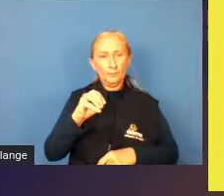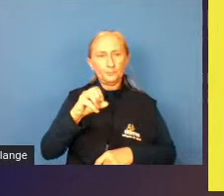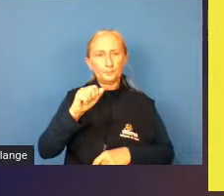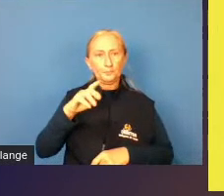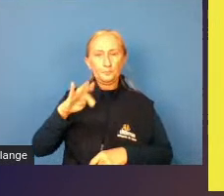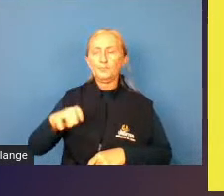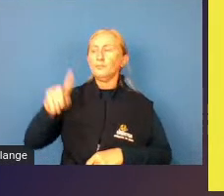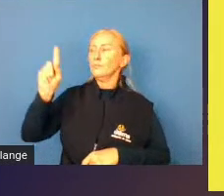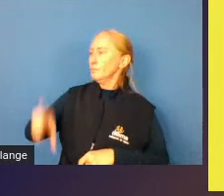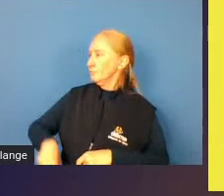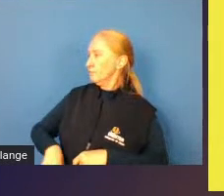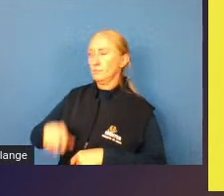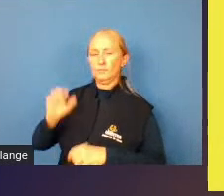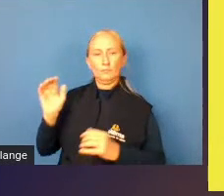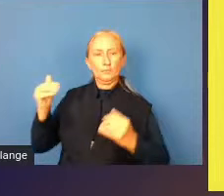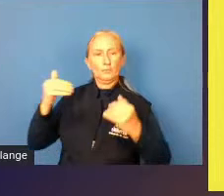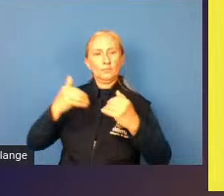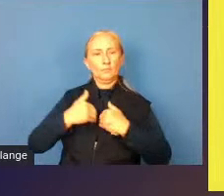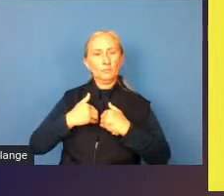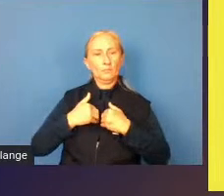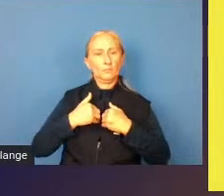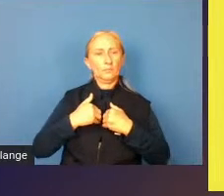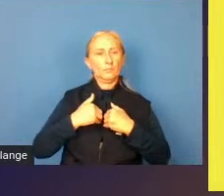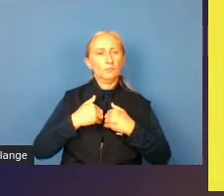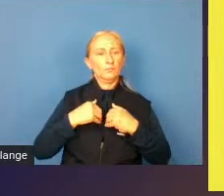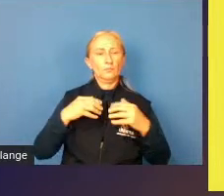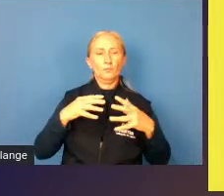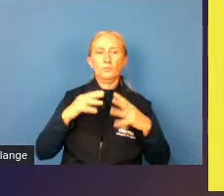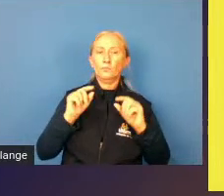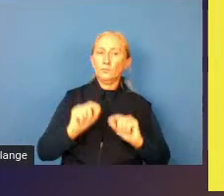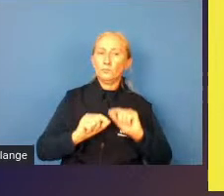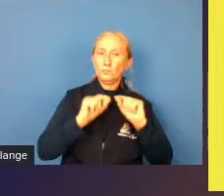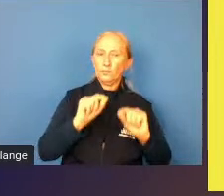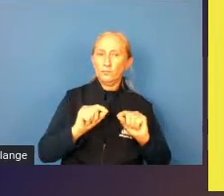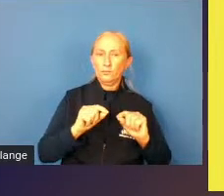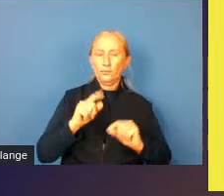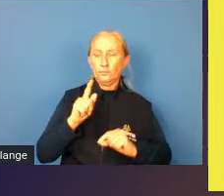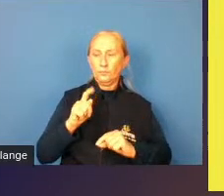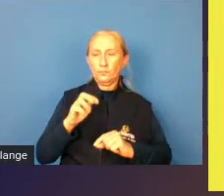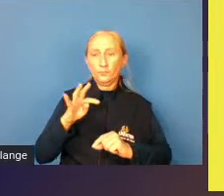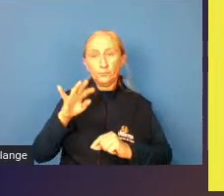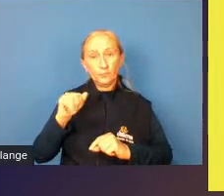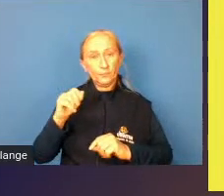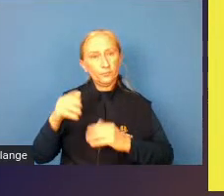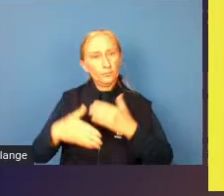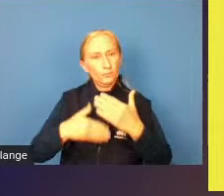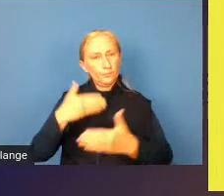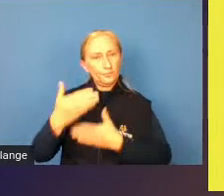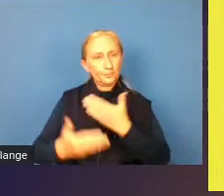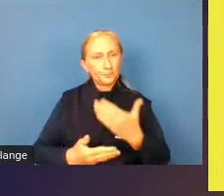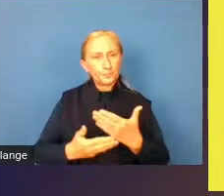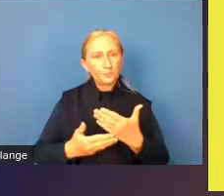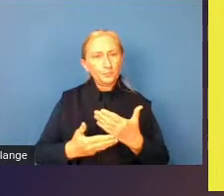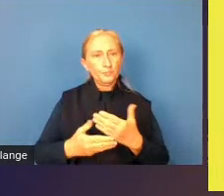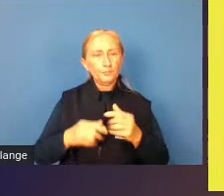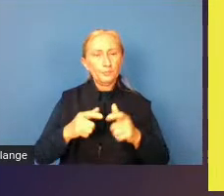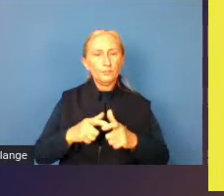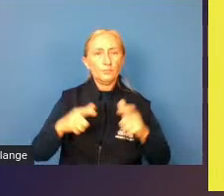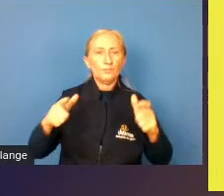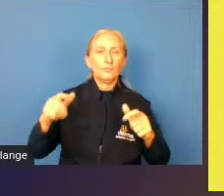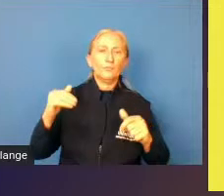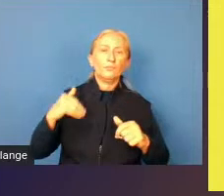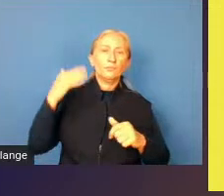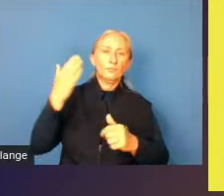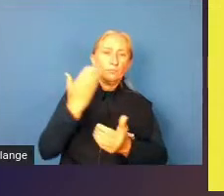autista então isso também é uma uma configuração aí da genética que está pra pra aumentar ainda mais os